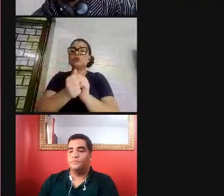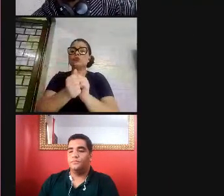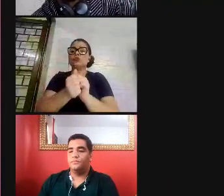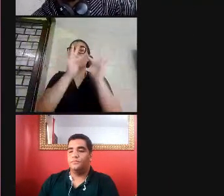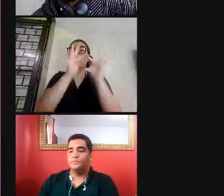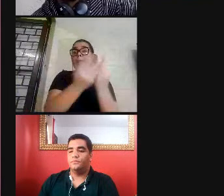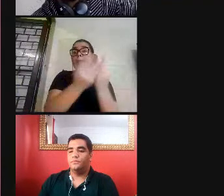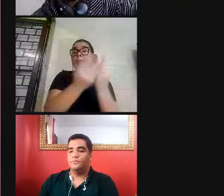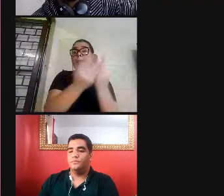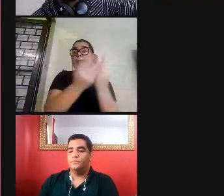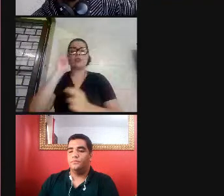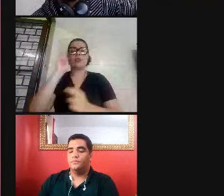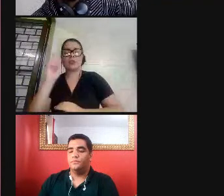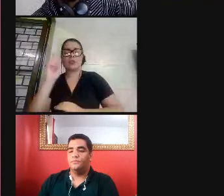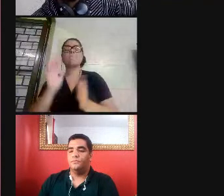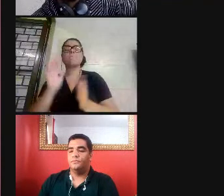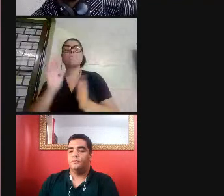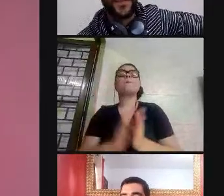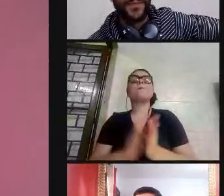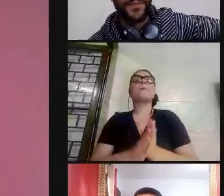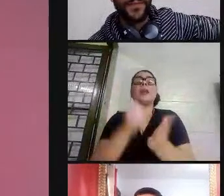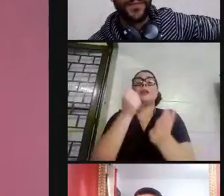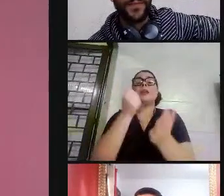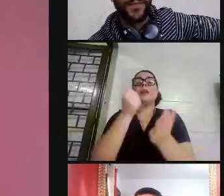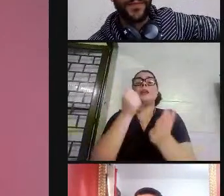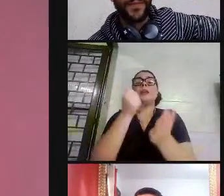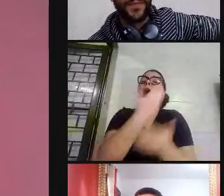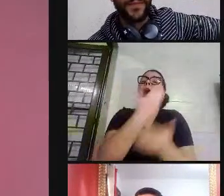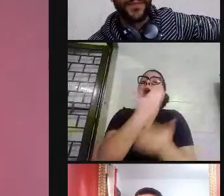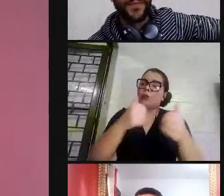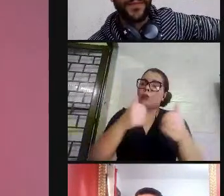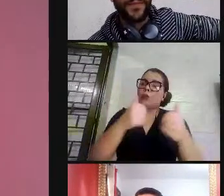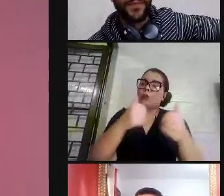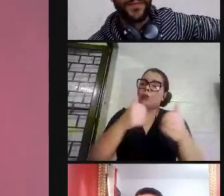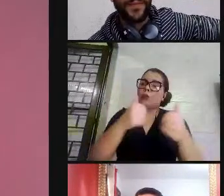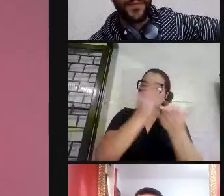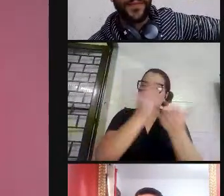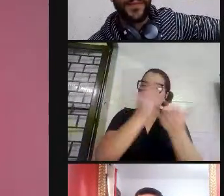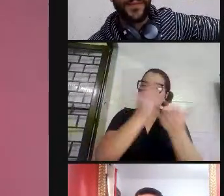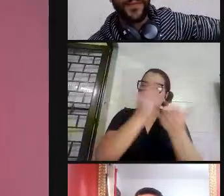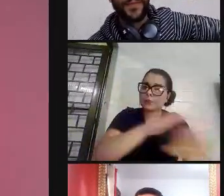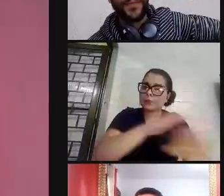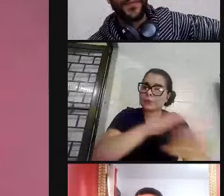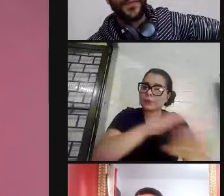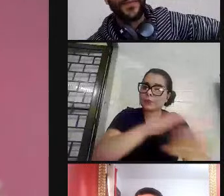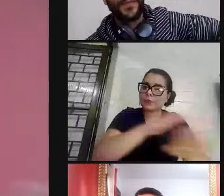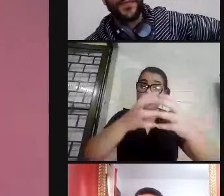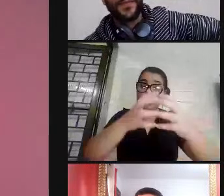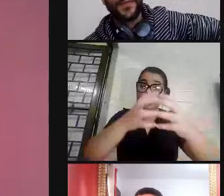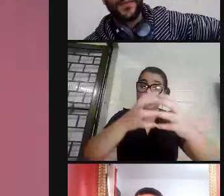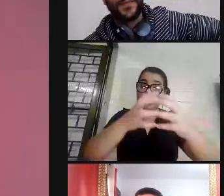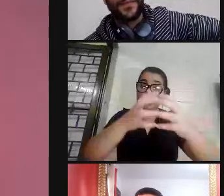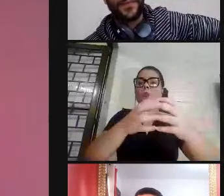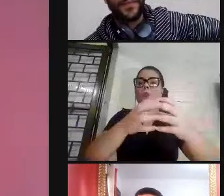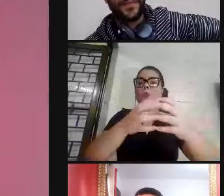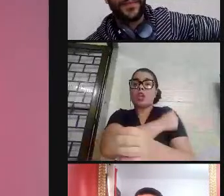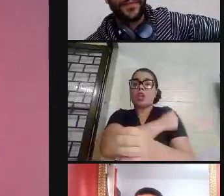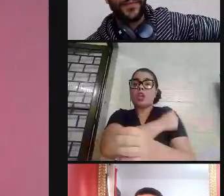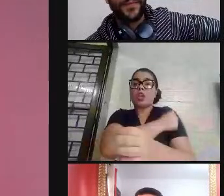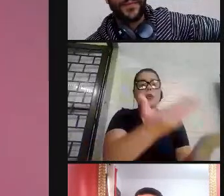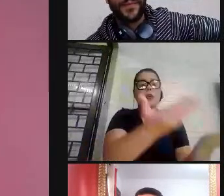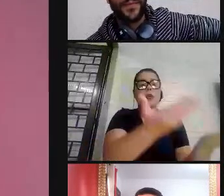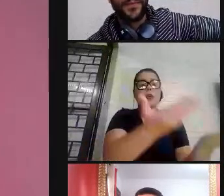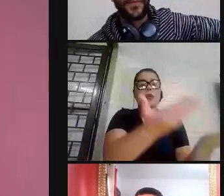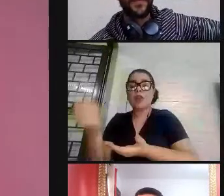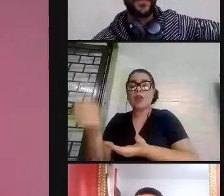Terminada a aula inaugural, esse grupo de pais e responsáveis e alunos foi convidado a visitar dependências,